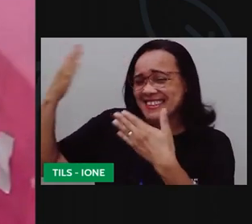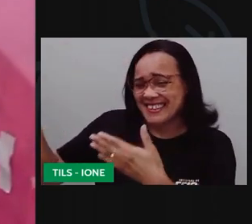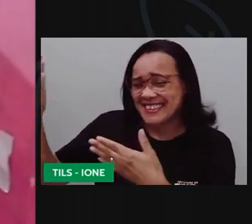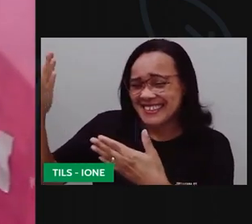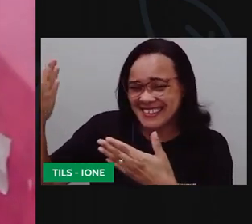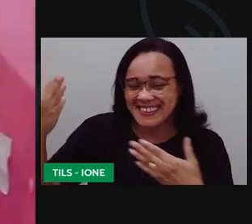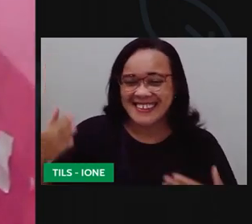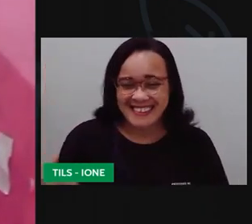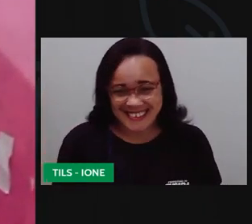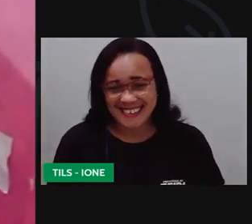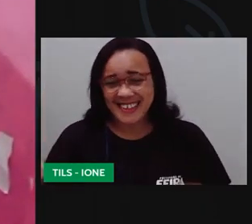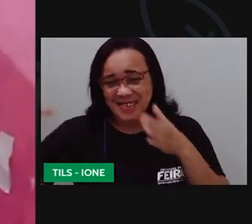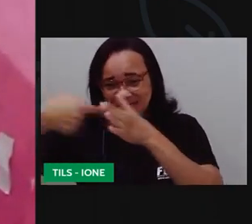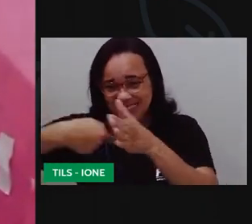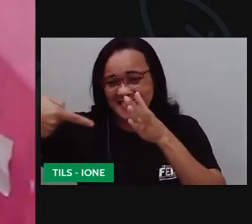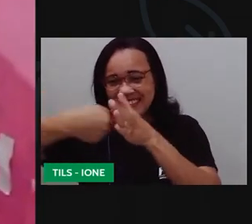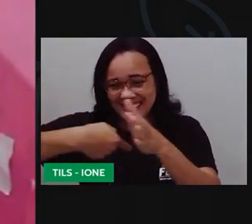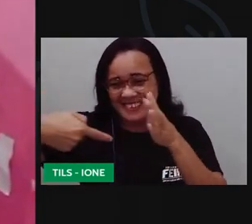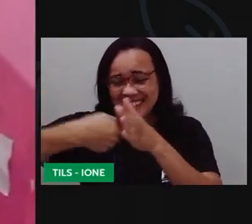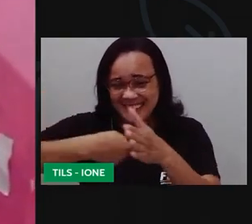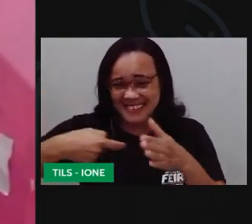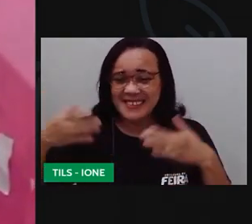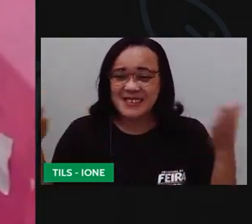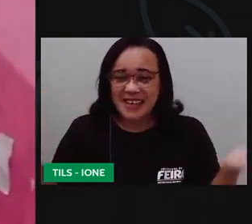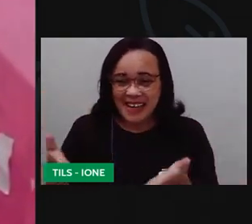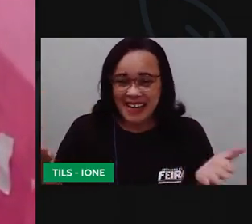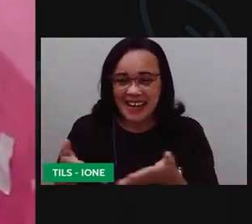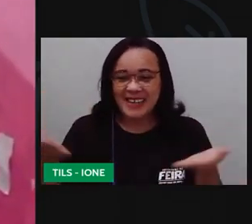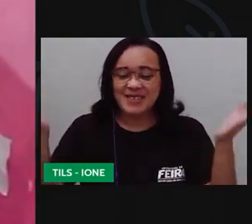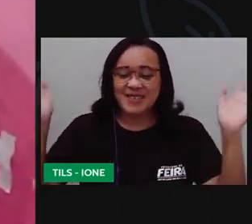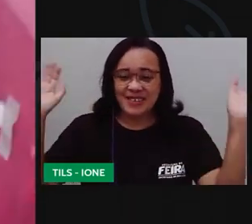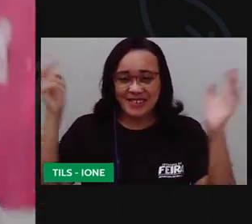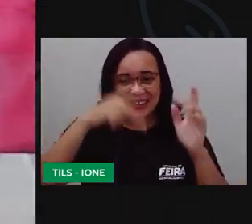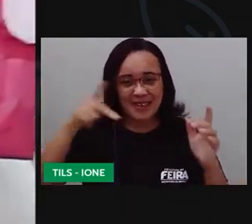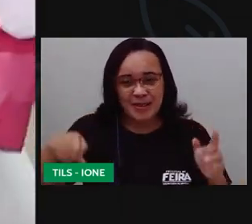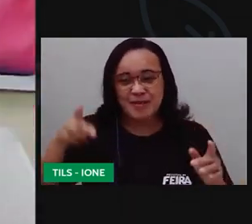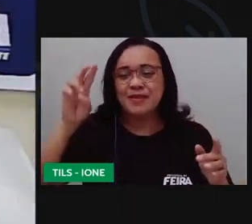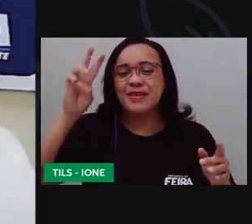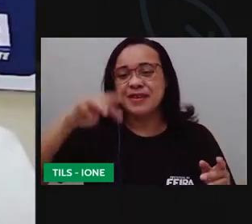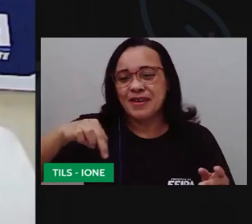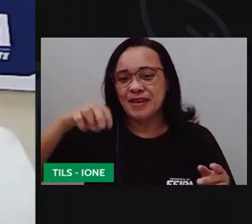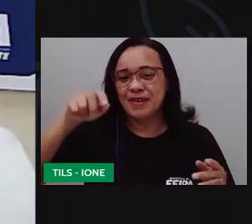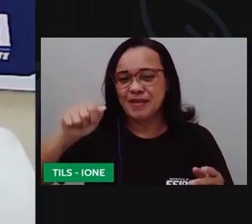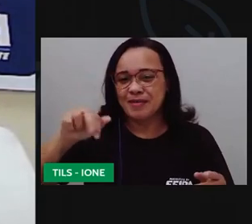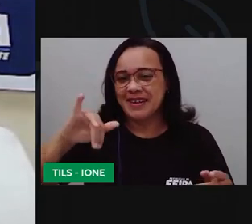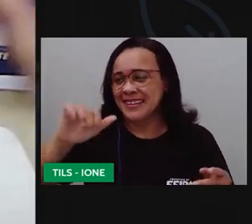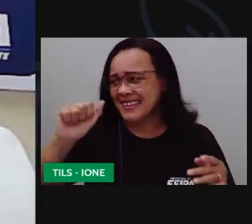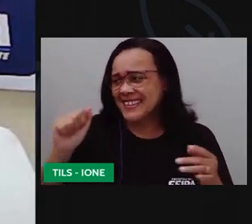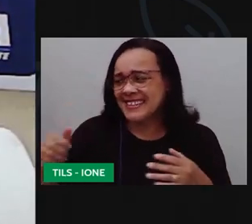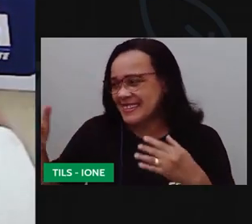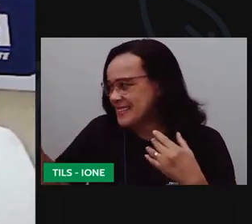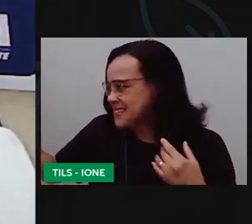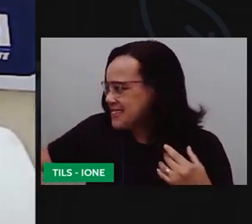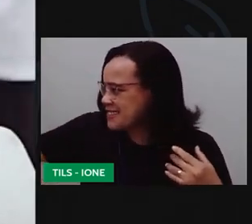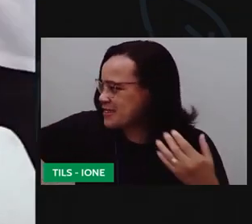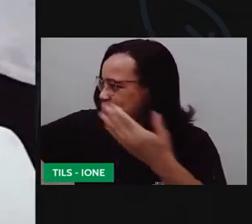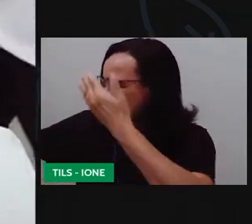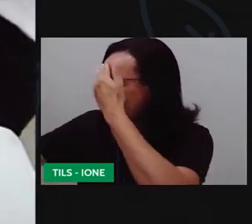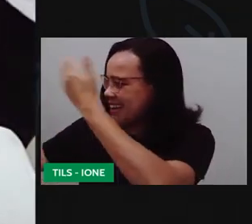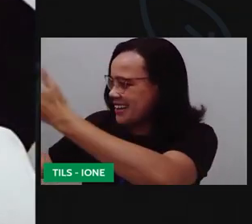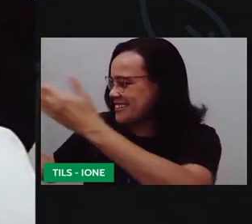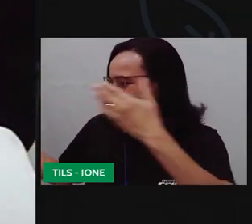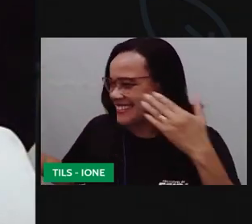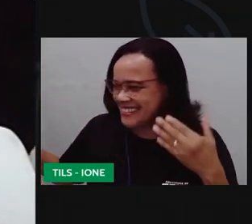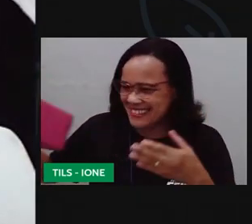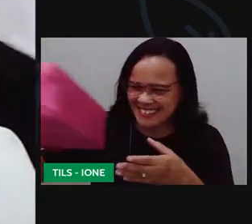viram só gente? agora a gente vai fazer o que Pro Maria aqui se despedindo de você não é isso? olha só olha o Ione pra você brincar a prova te dá pra você brincar